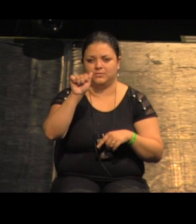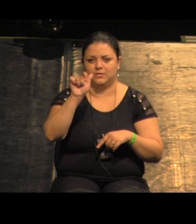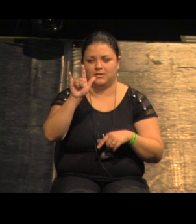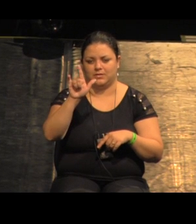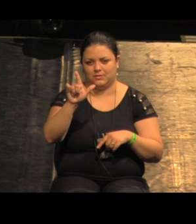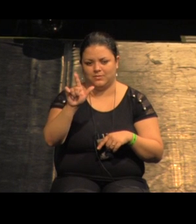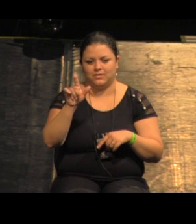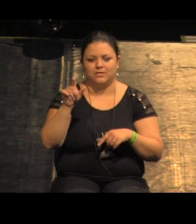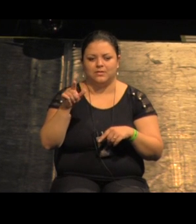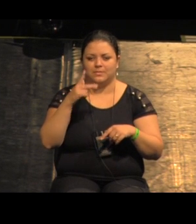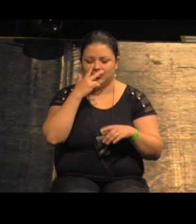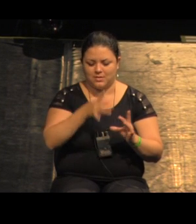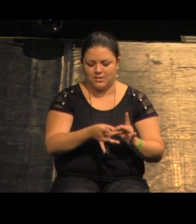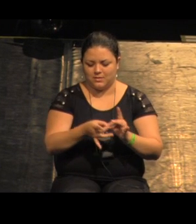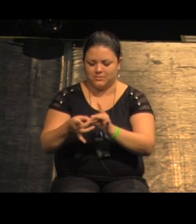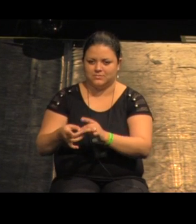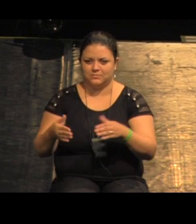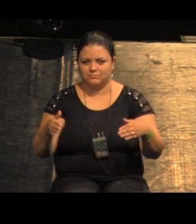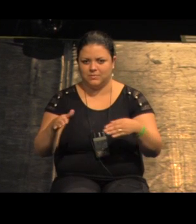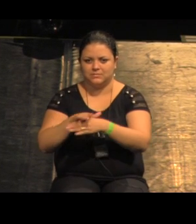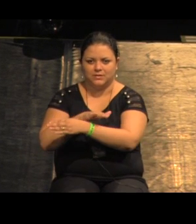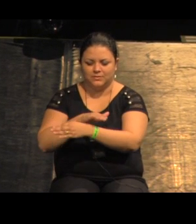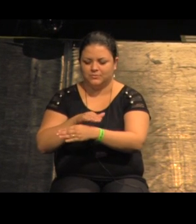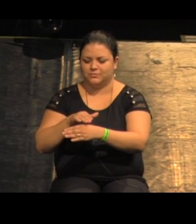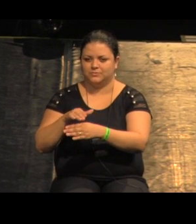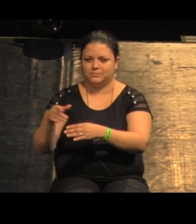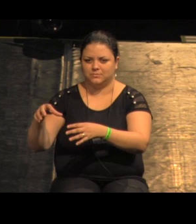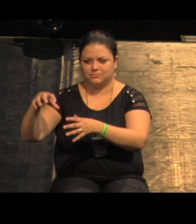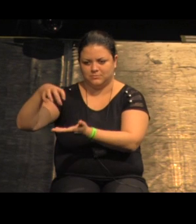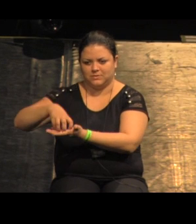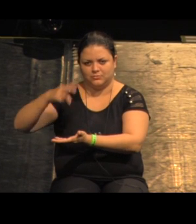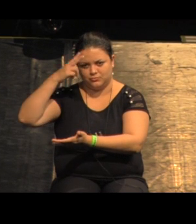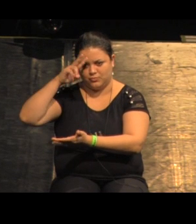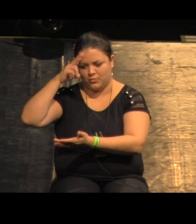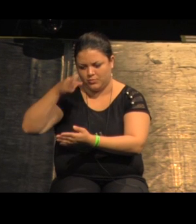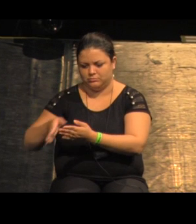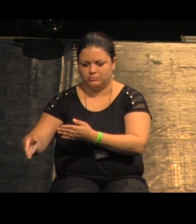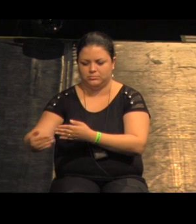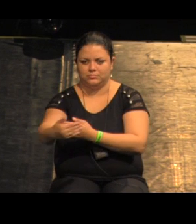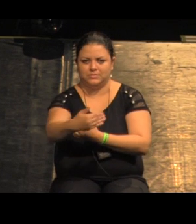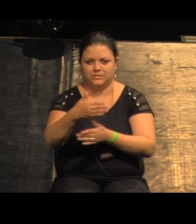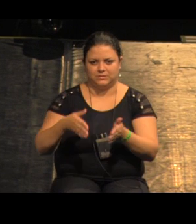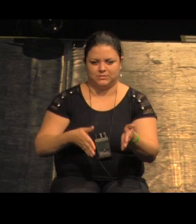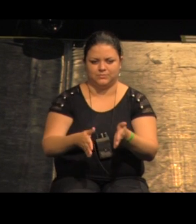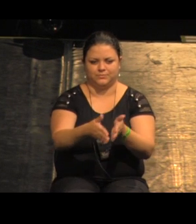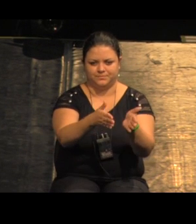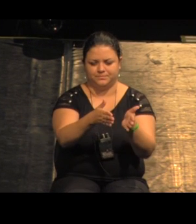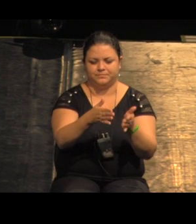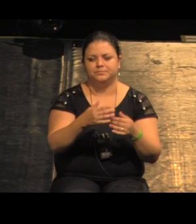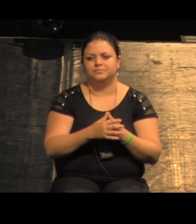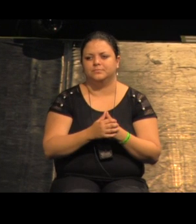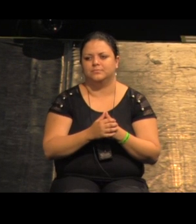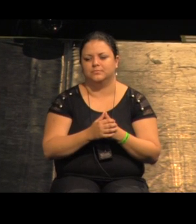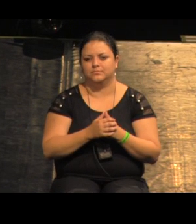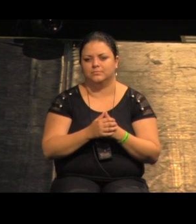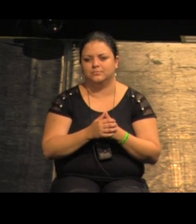centro histórico para o rio então simplesmente não havia uma ligação linear aqui para nós era evidente isso tá